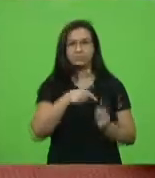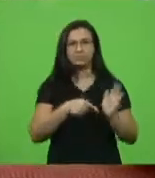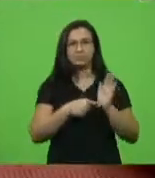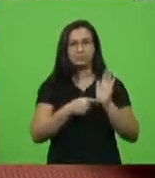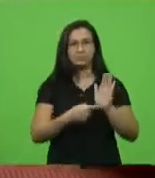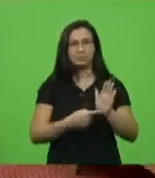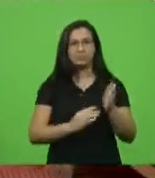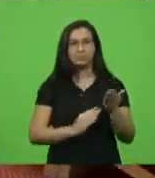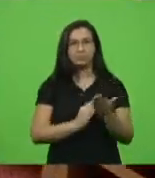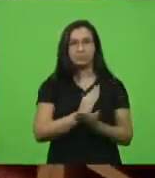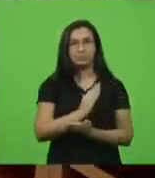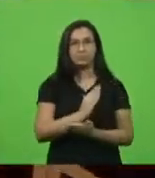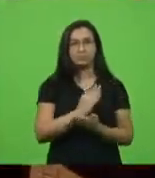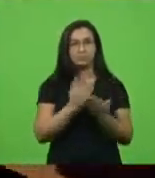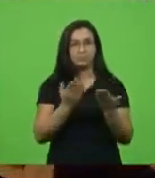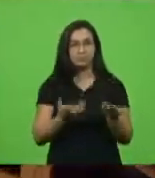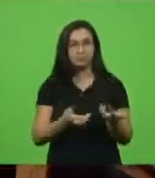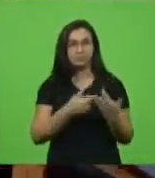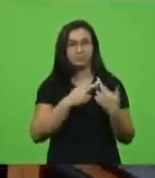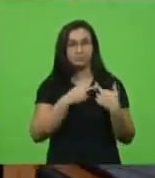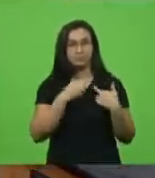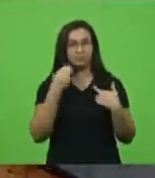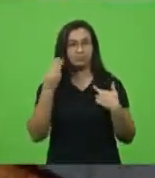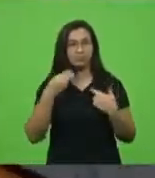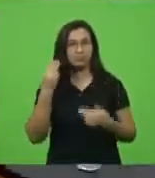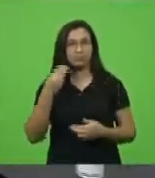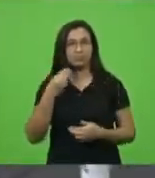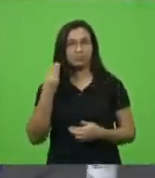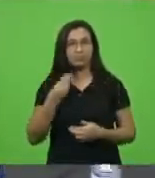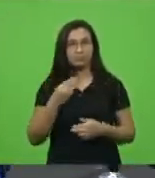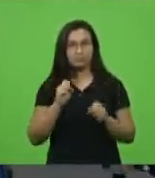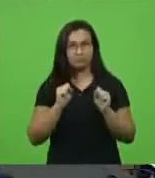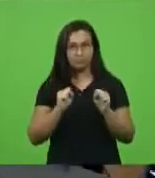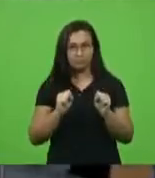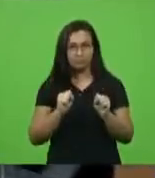foi aprovada da autoria do deputado Márcio Machado, é possível.